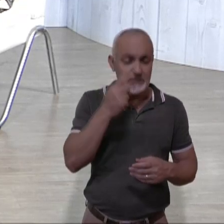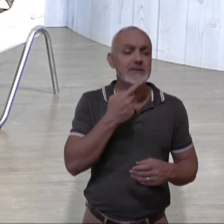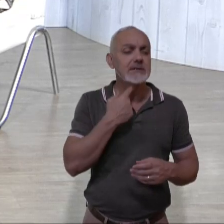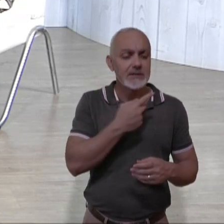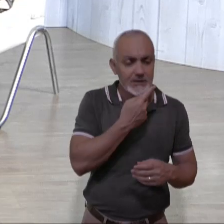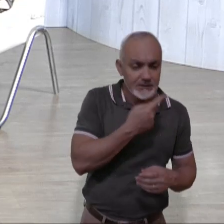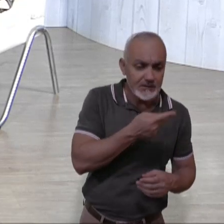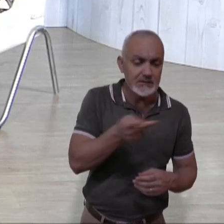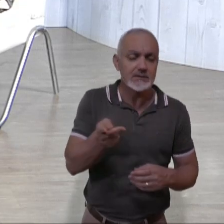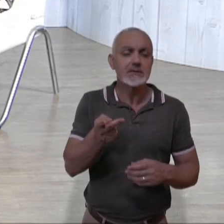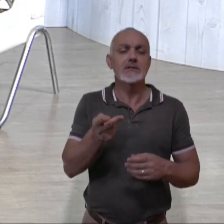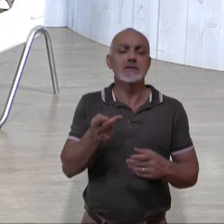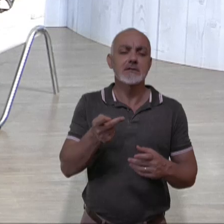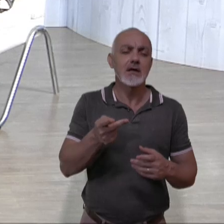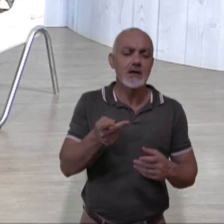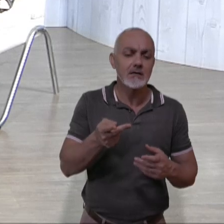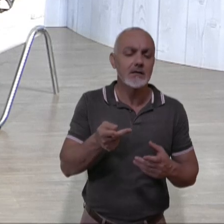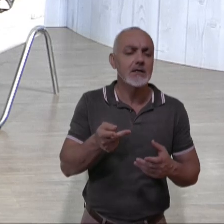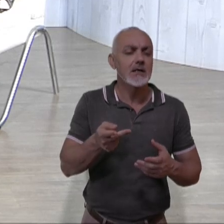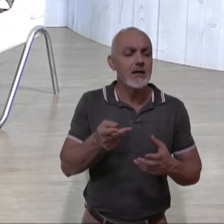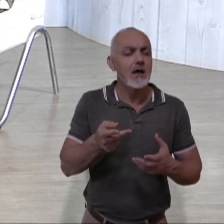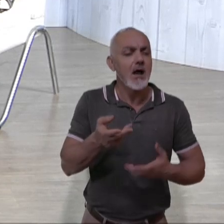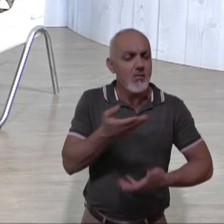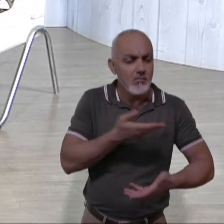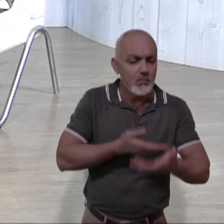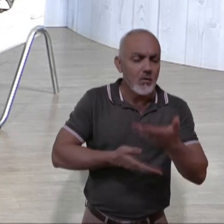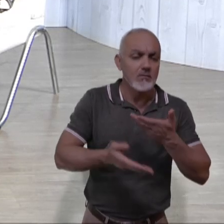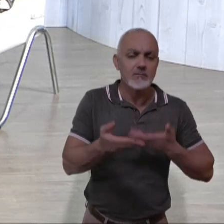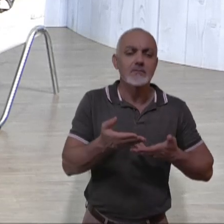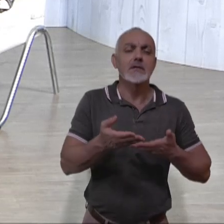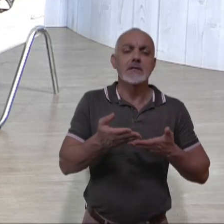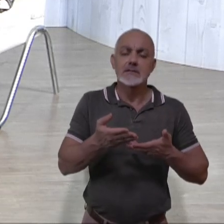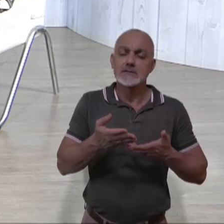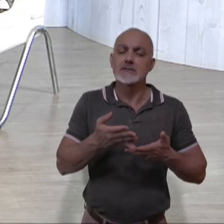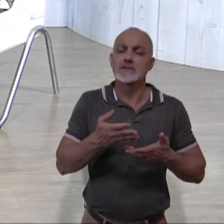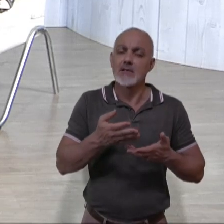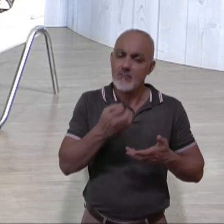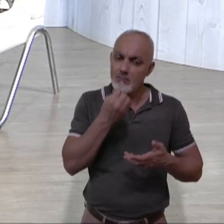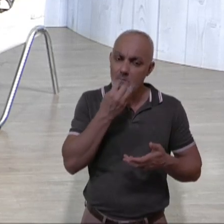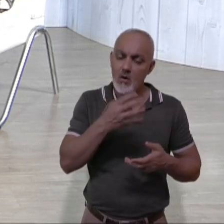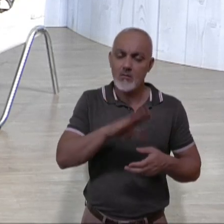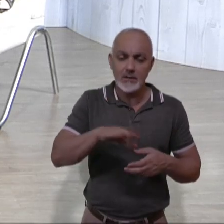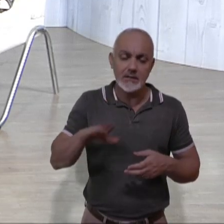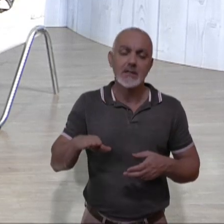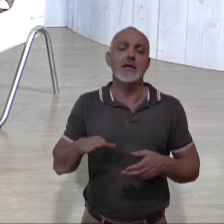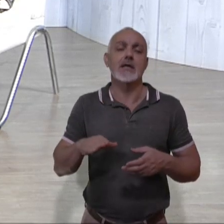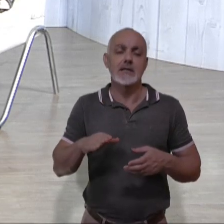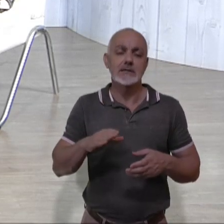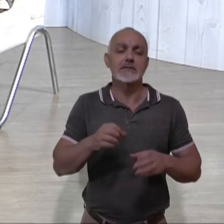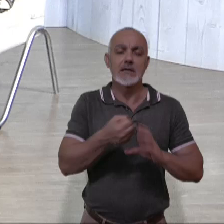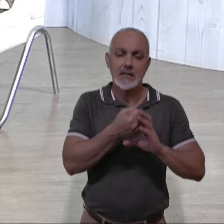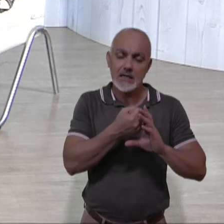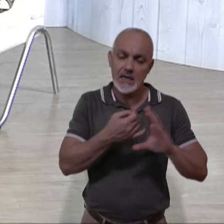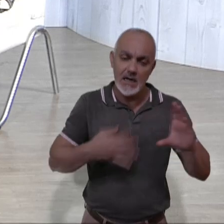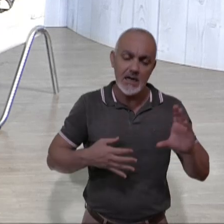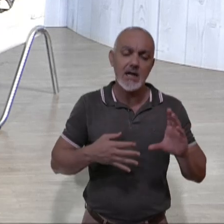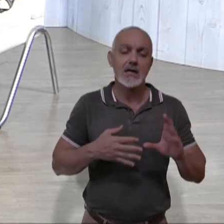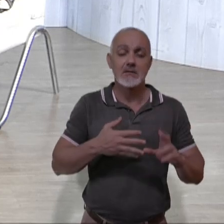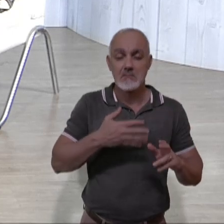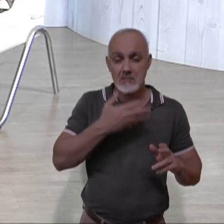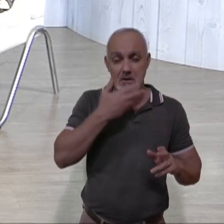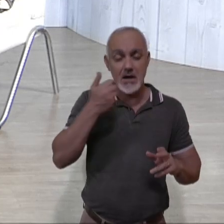e até mesmo essa convivência é muito saudável para a criança, para a formação de caráter, para